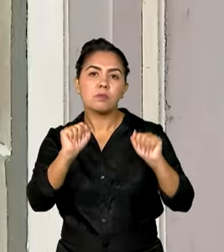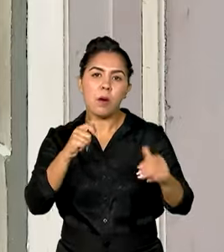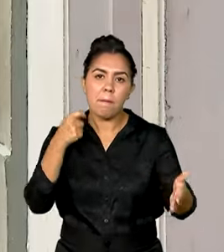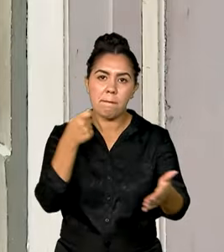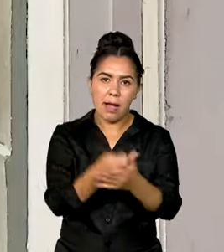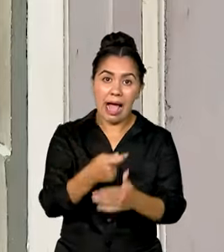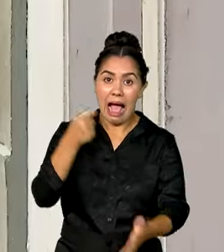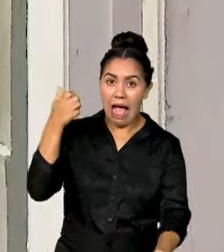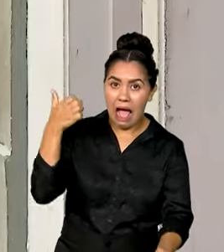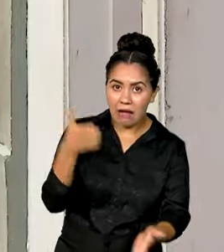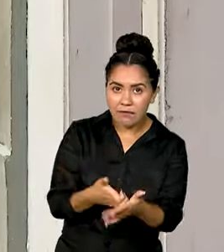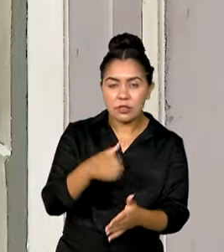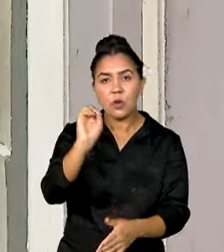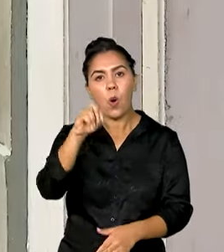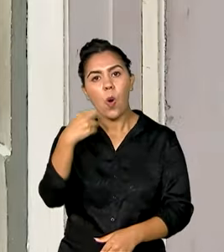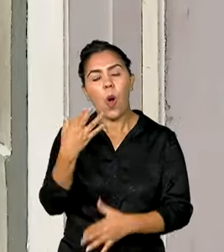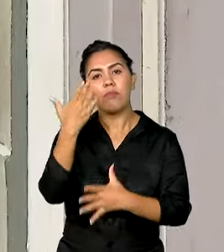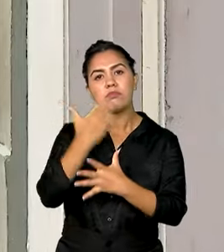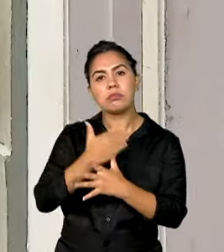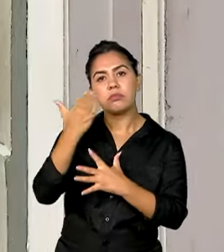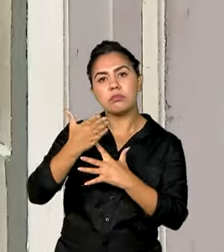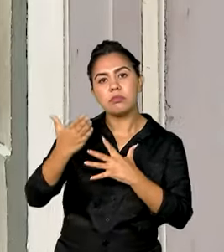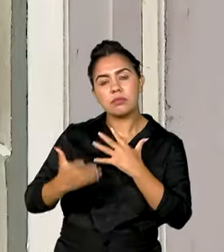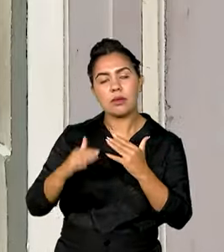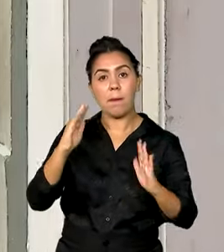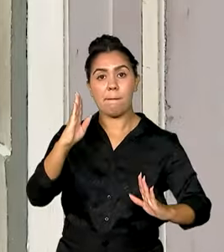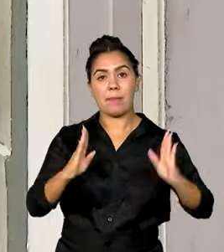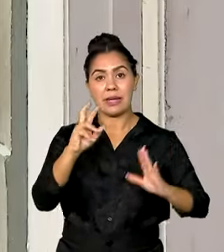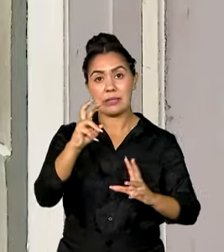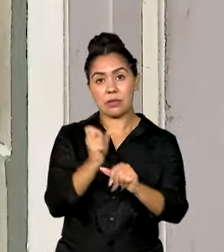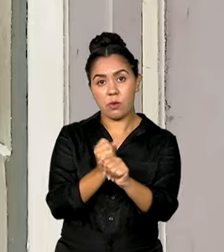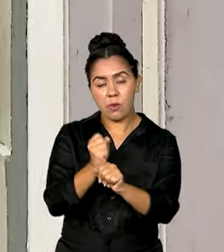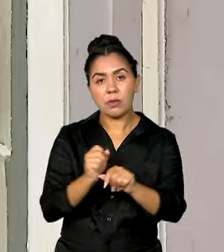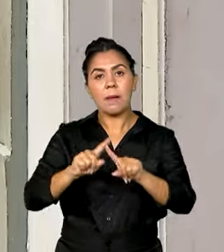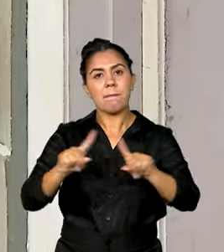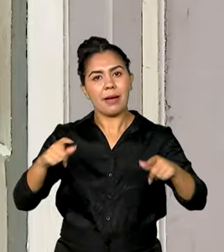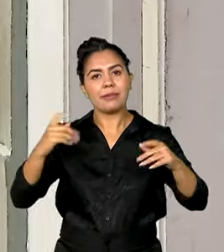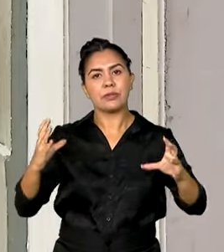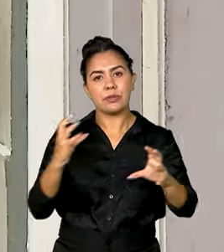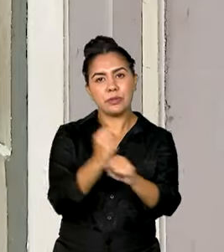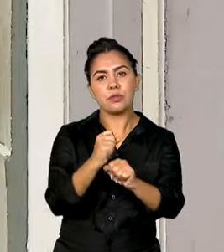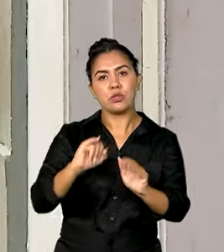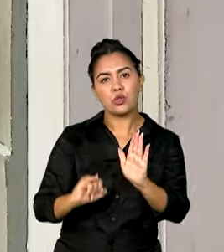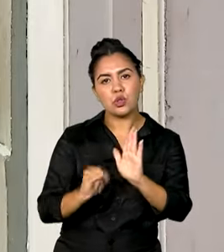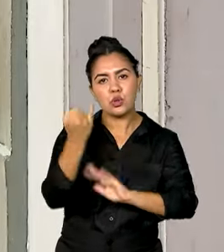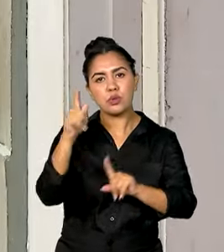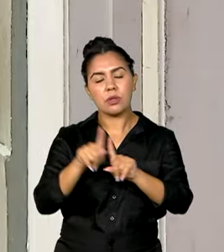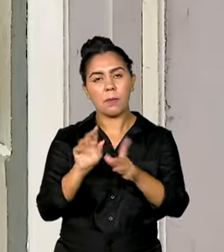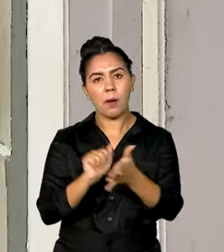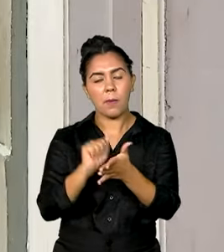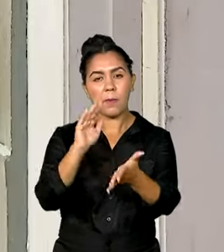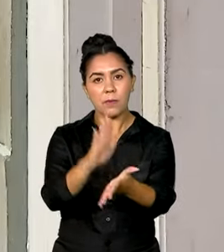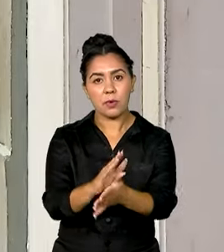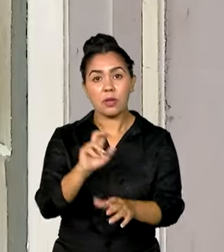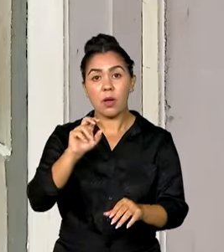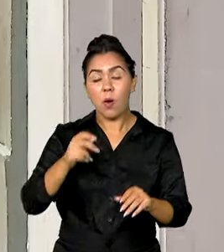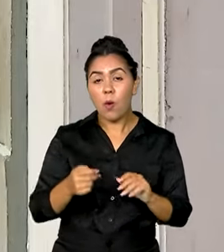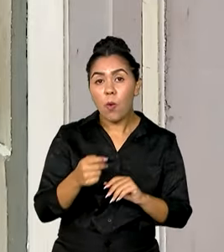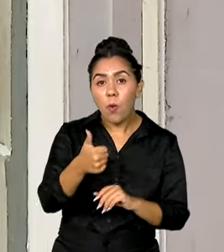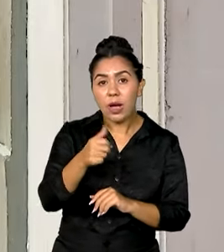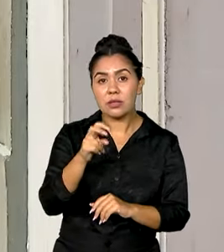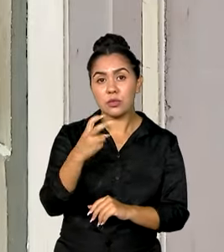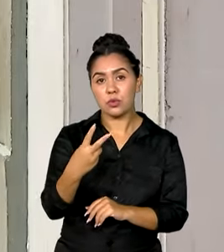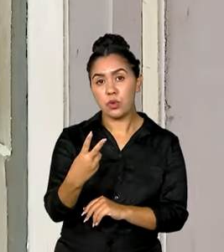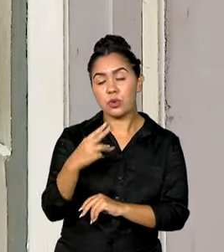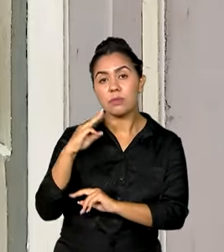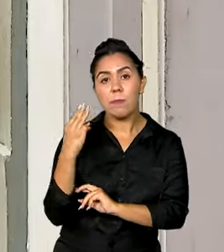parcelas com prazo de até 5 anos, desde que haja pagamento de juros e multa. São quase 2 milhões de empresas